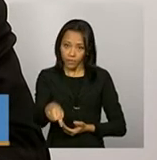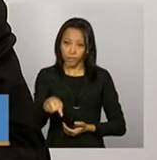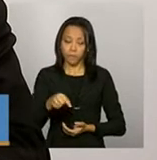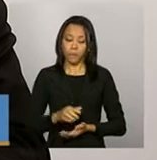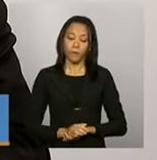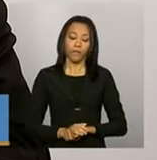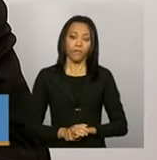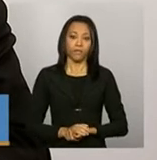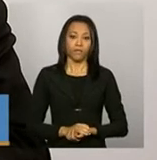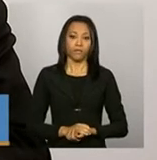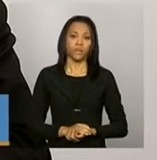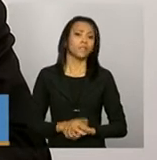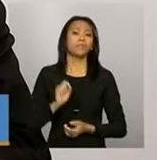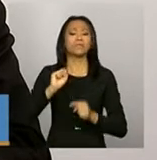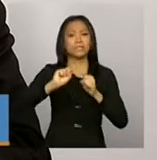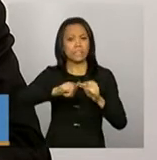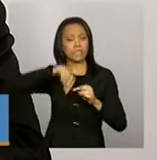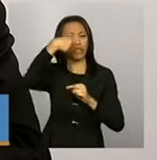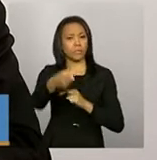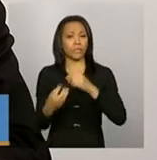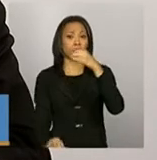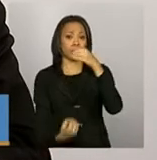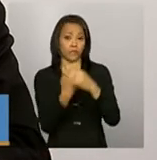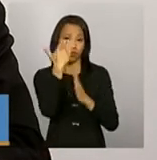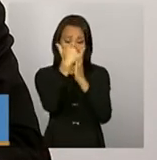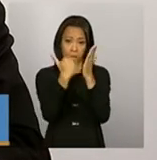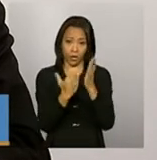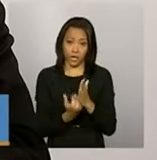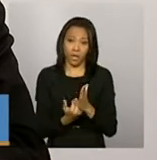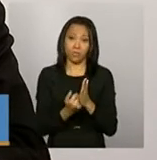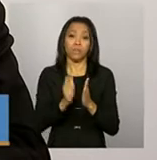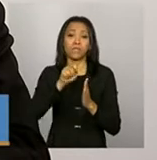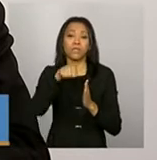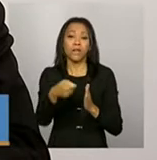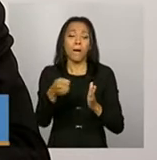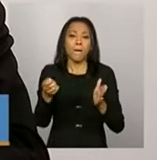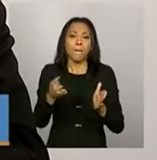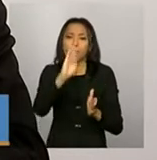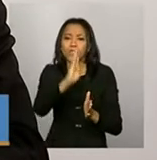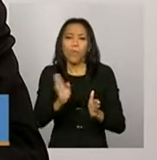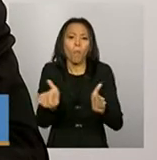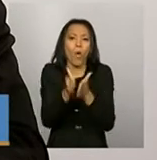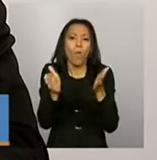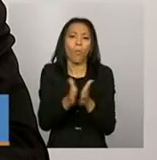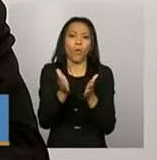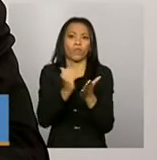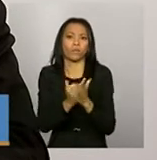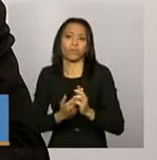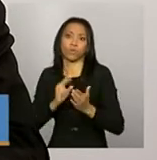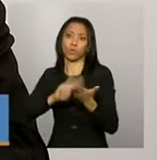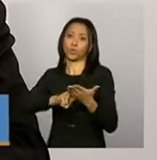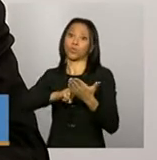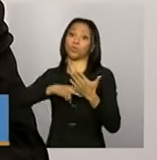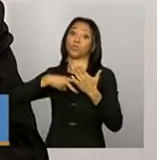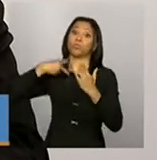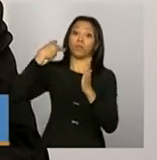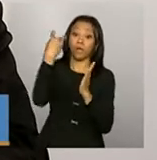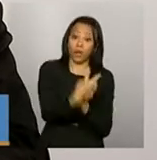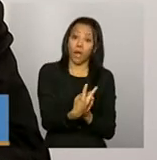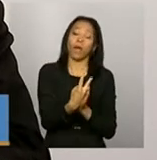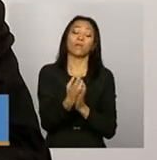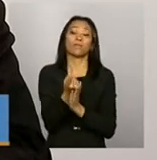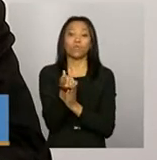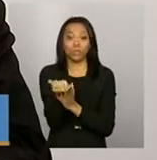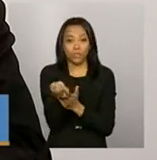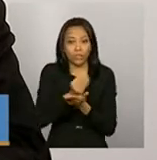E depois da criação do Plano Brasil Sem Miséria, você praticamente duplicou esse valor dos recursos transferidos